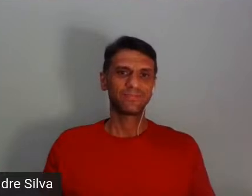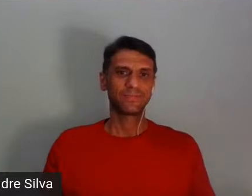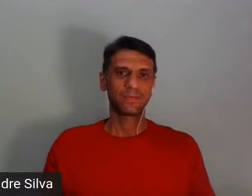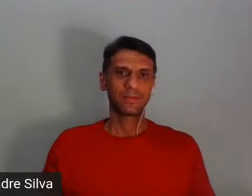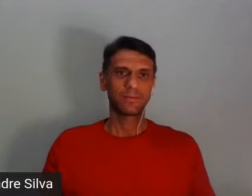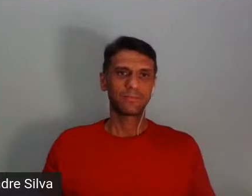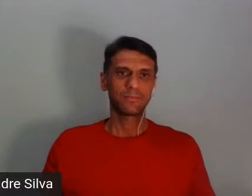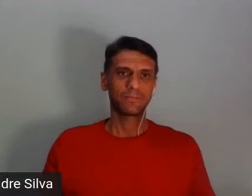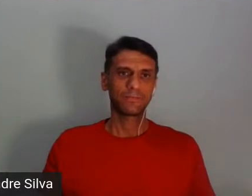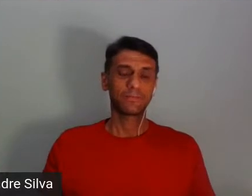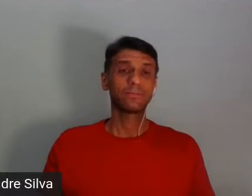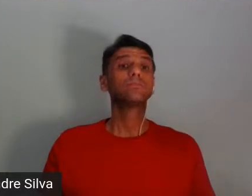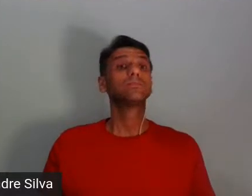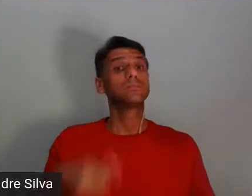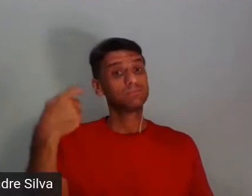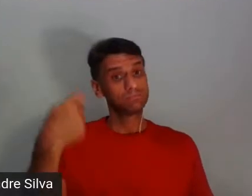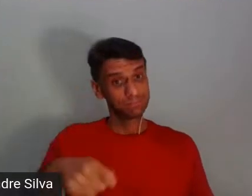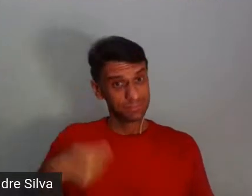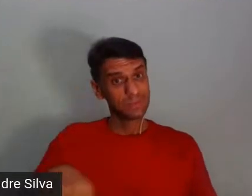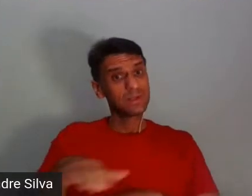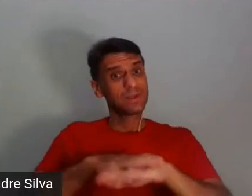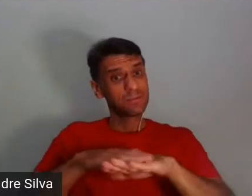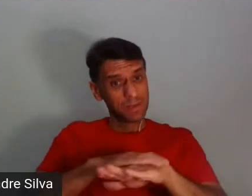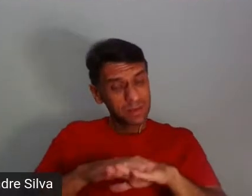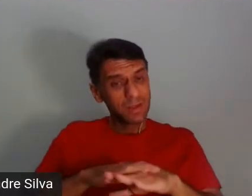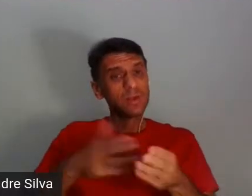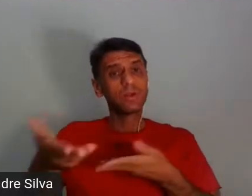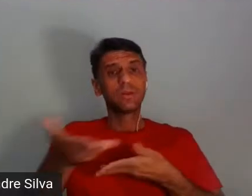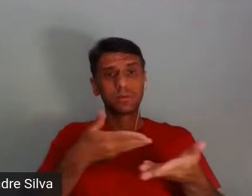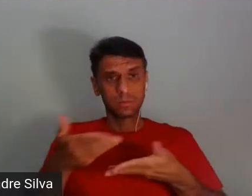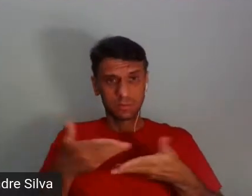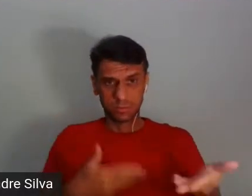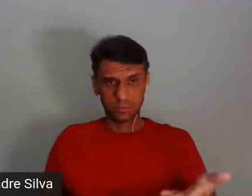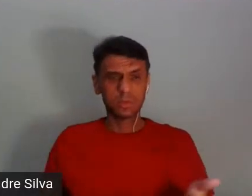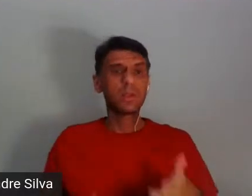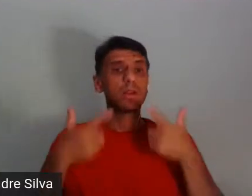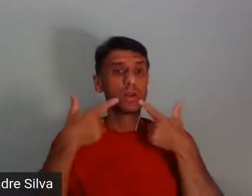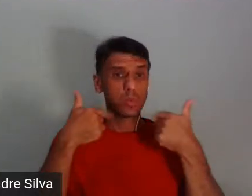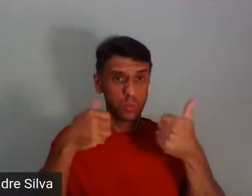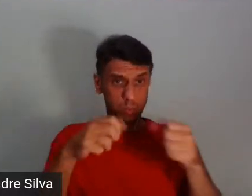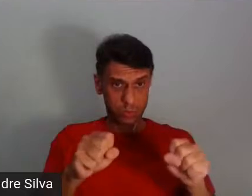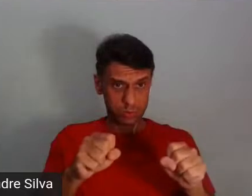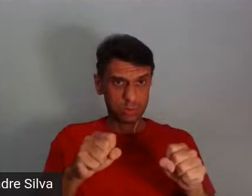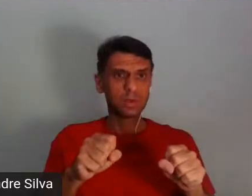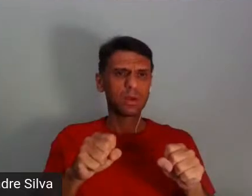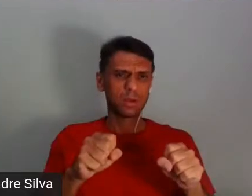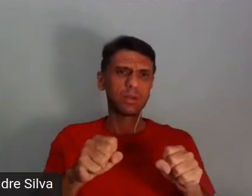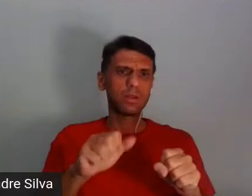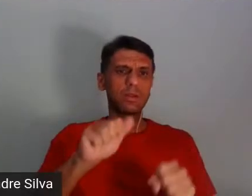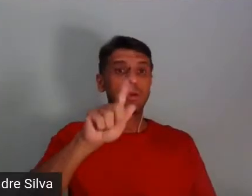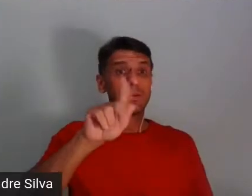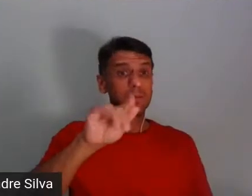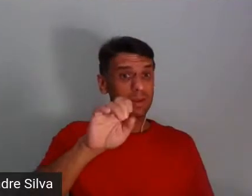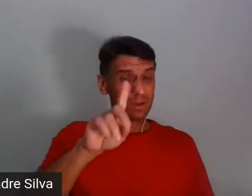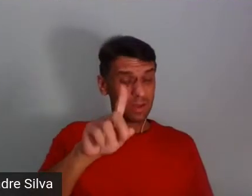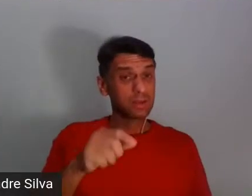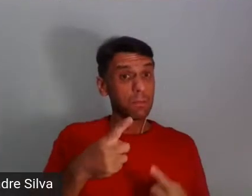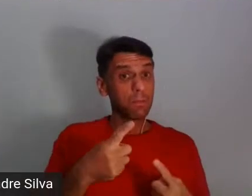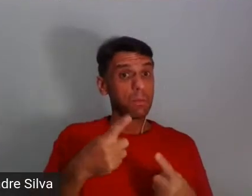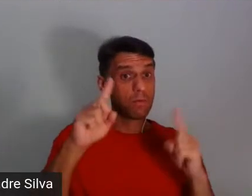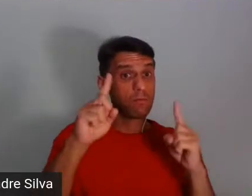É, a gente precisa debater. Em nome da linguística aplicada, eu vou só deixar uma última provocação também,